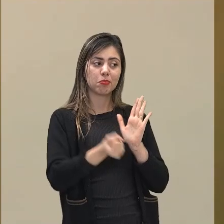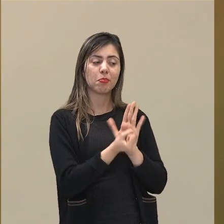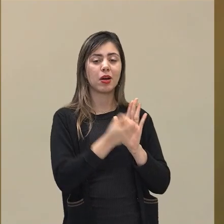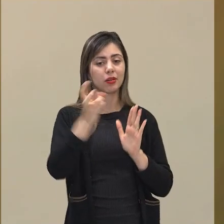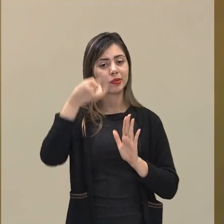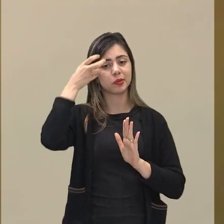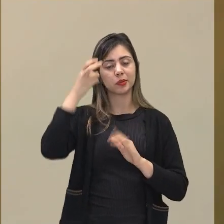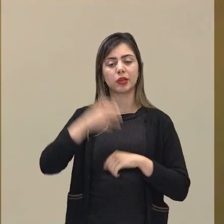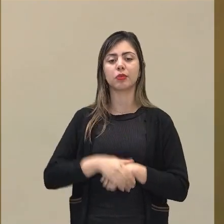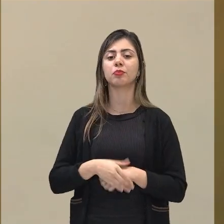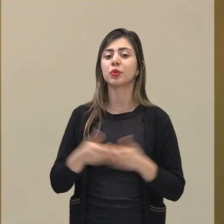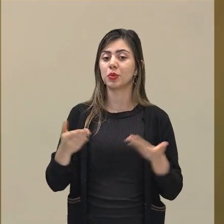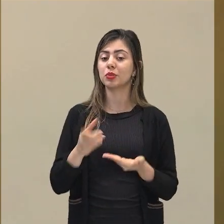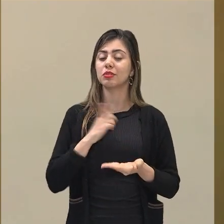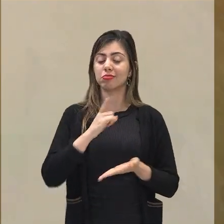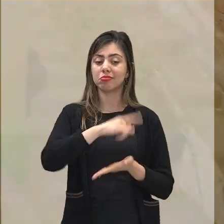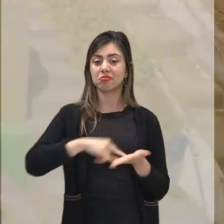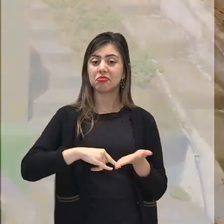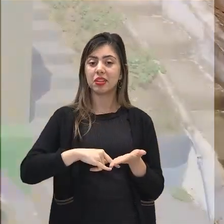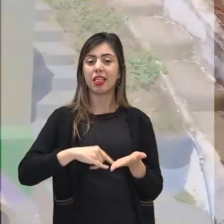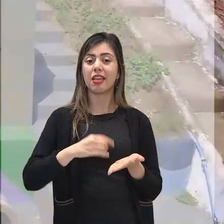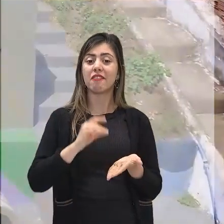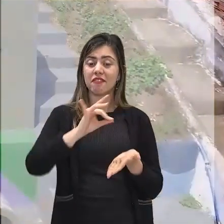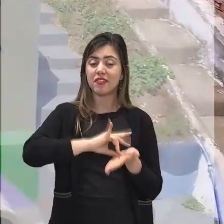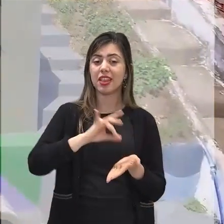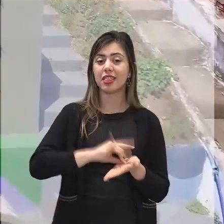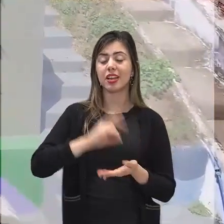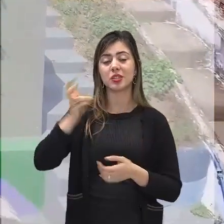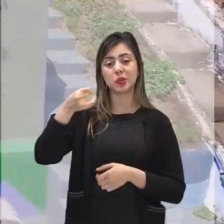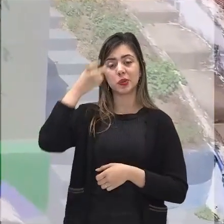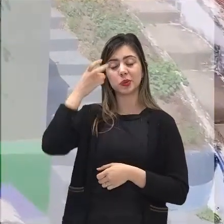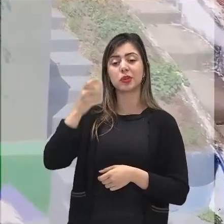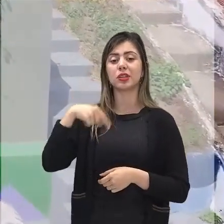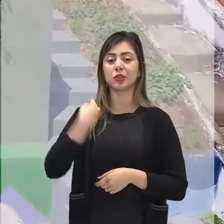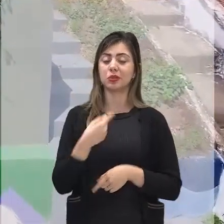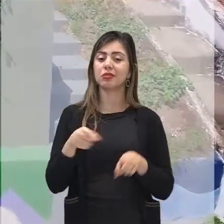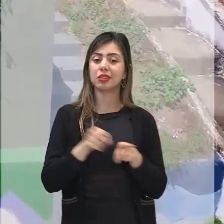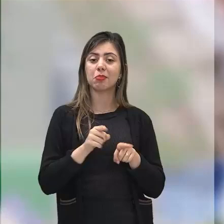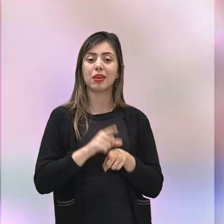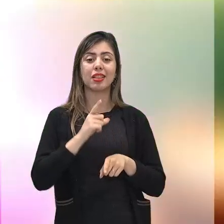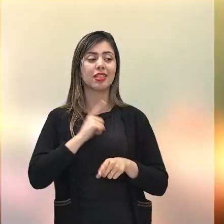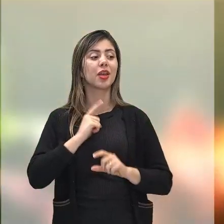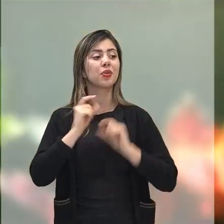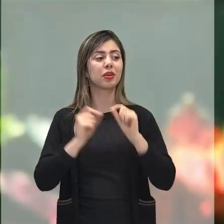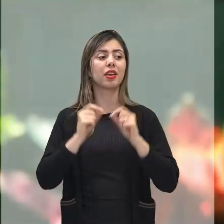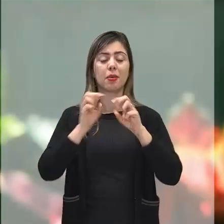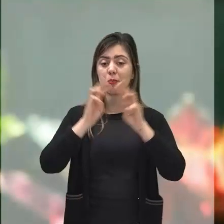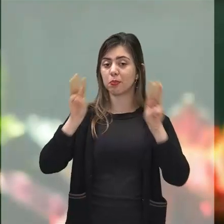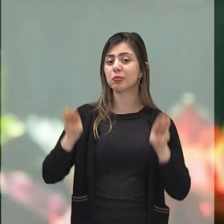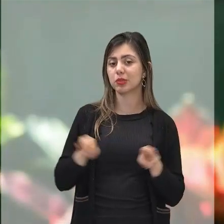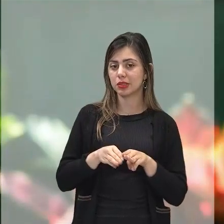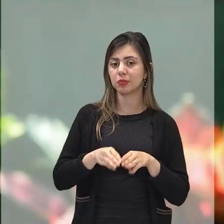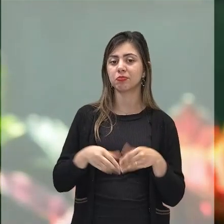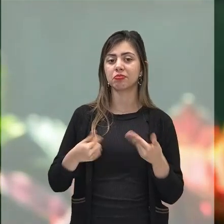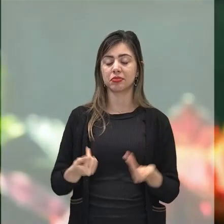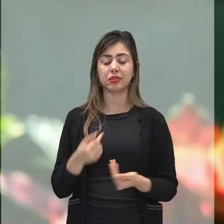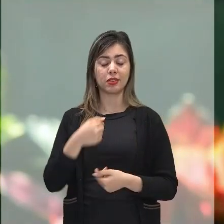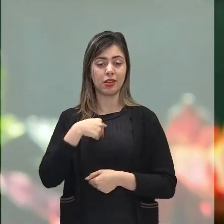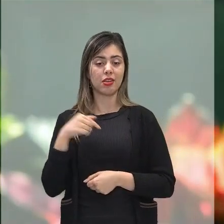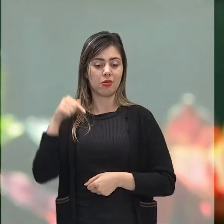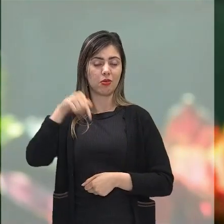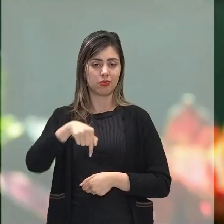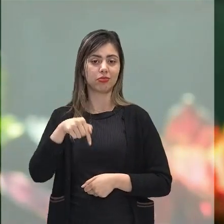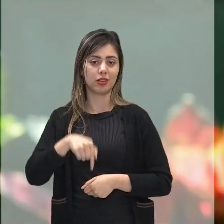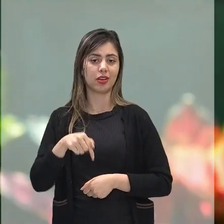Hoje é reconhecido como um ponto de cultura e também somos um museu vivo. Eu sou da quinta geração da família